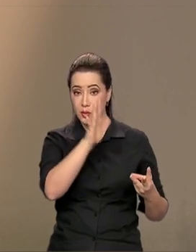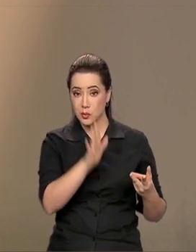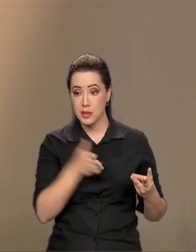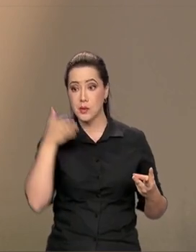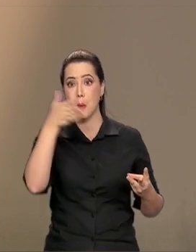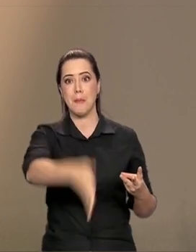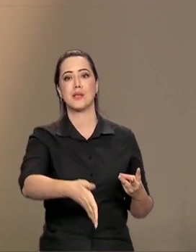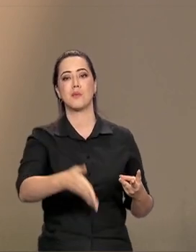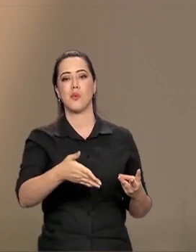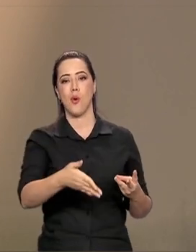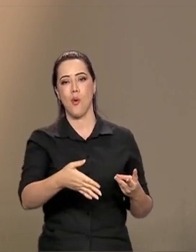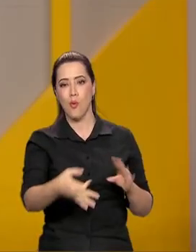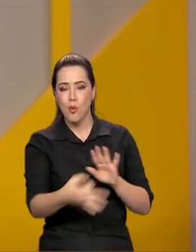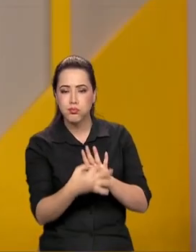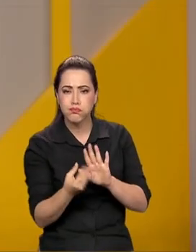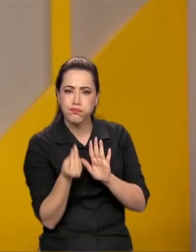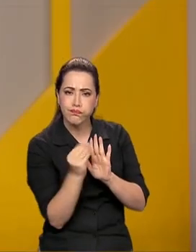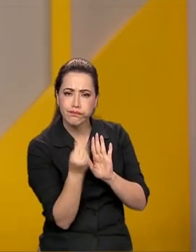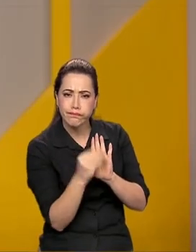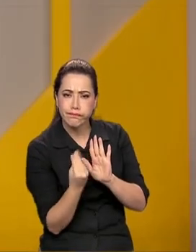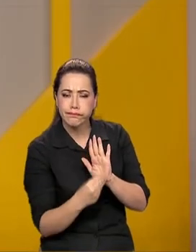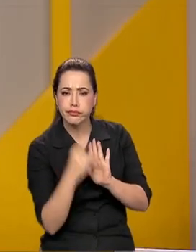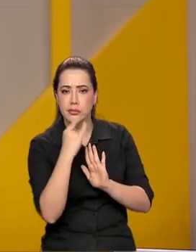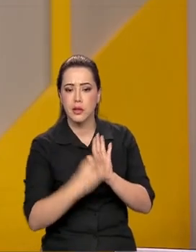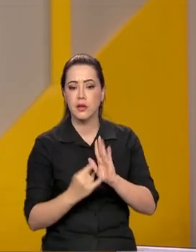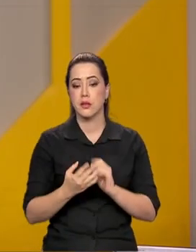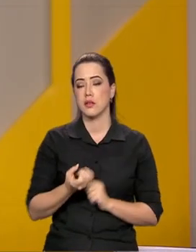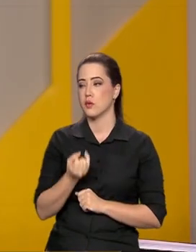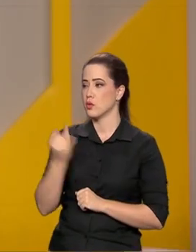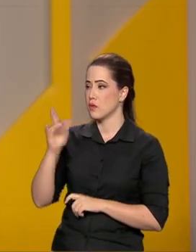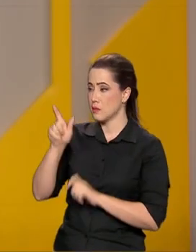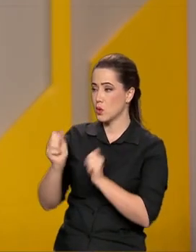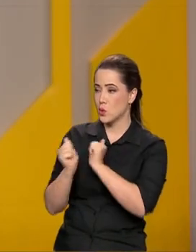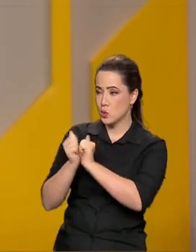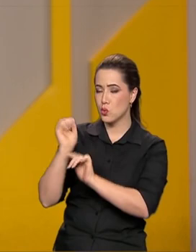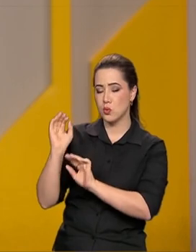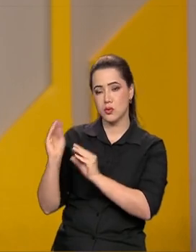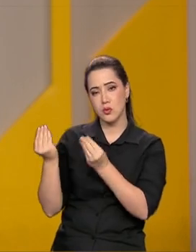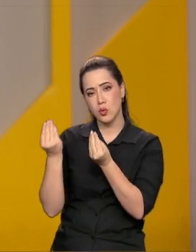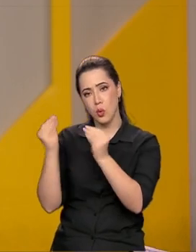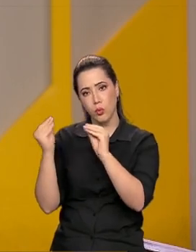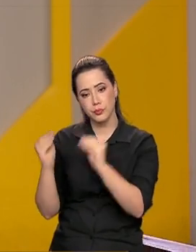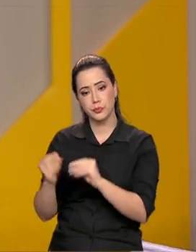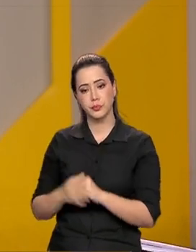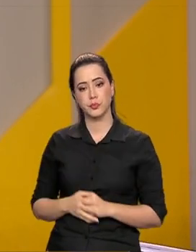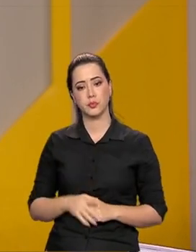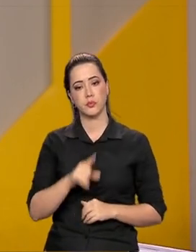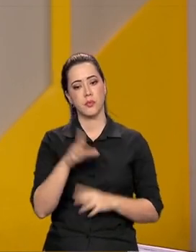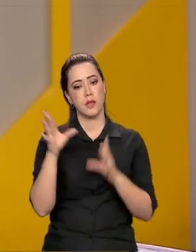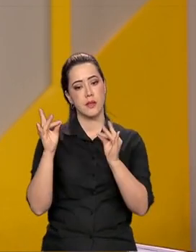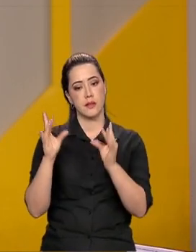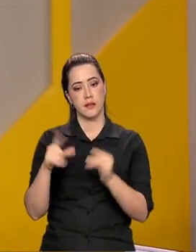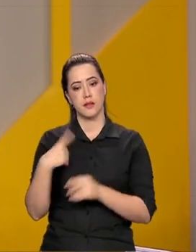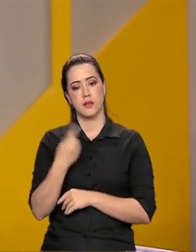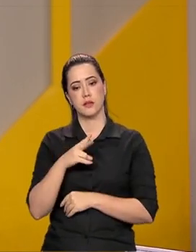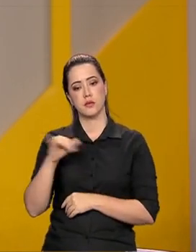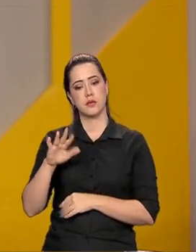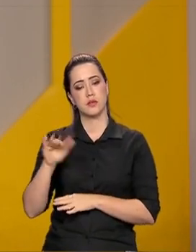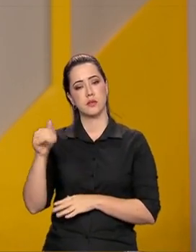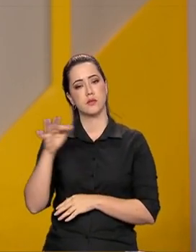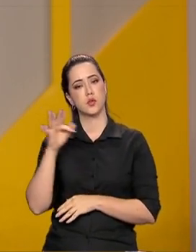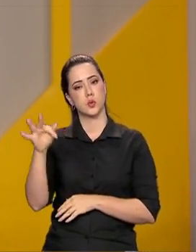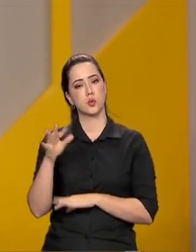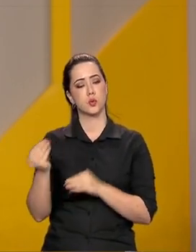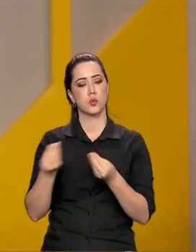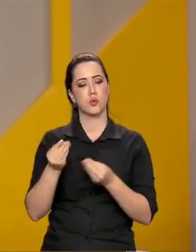muito intensa. Feito a várias mãos aí, né? Feito a várias mãos. Só detalhe para a gente, ministro, quais os próximos passos? Quem